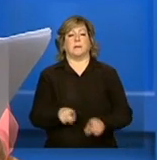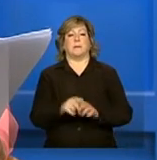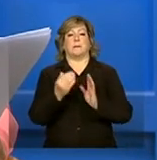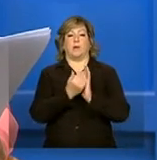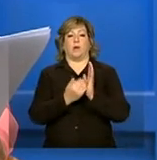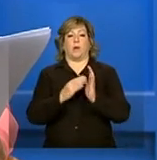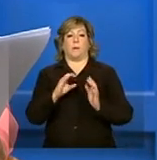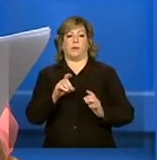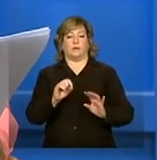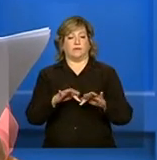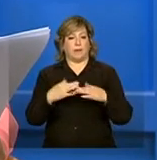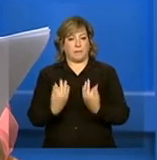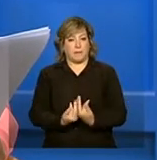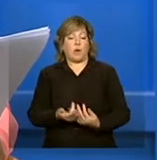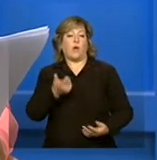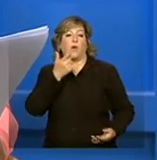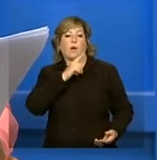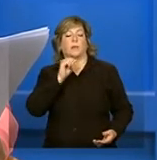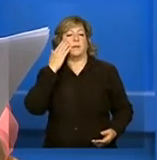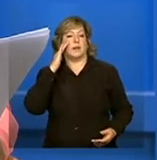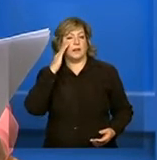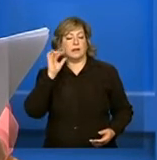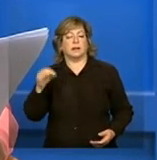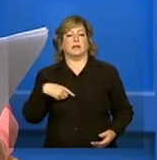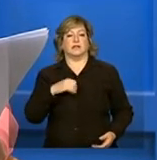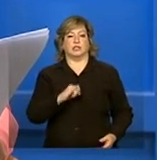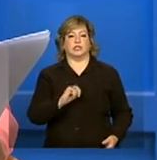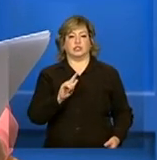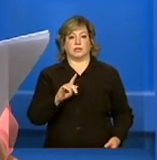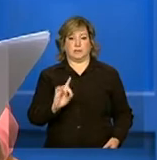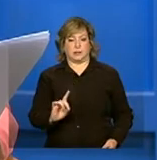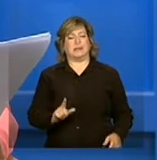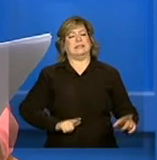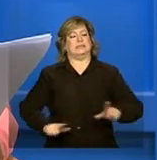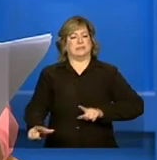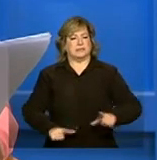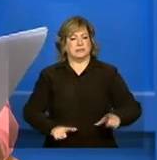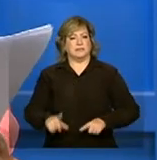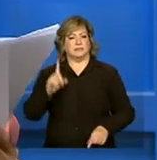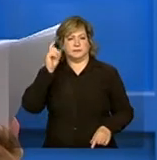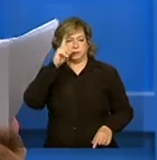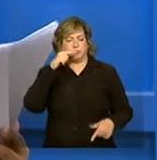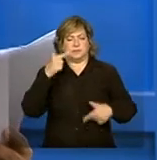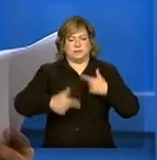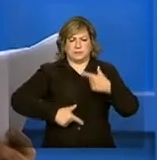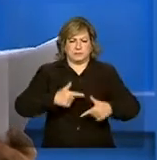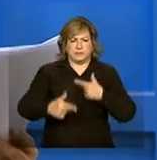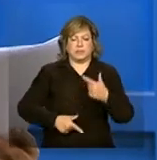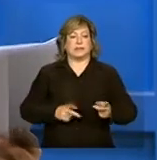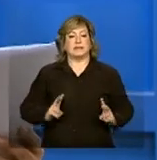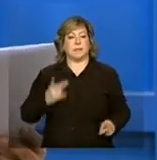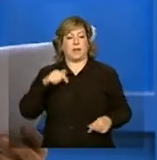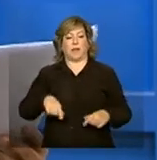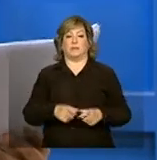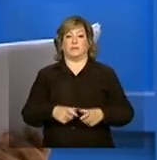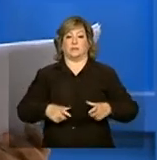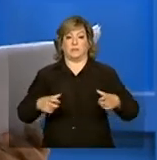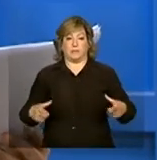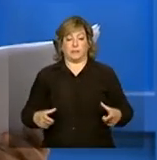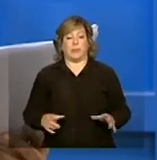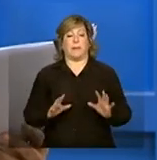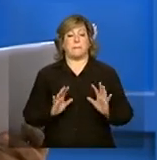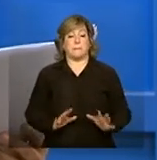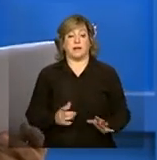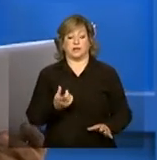conseguimos entender a lógica do IGD e trabalhamos duro para que ele sempre aumente. Mas o pessoal do